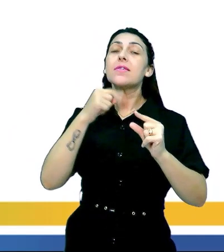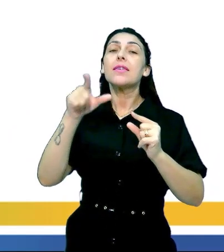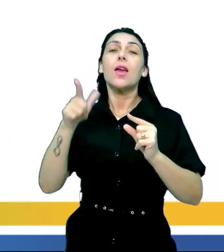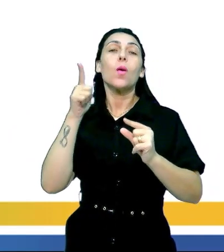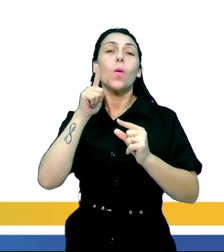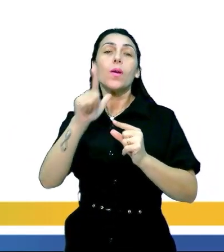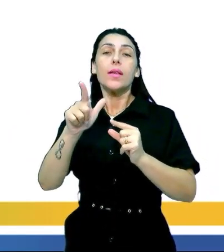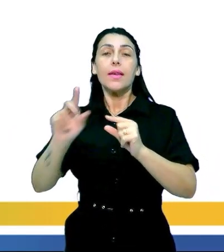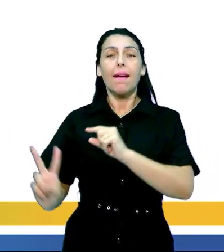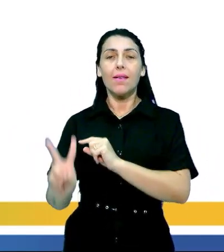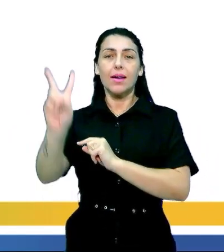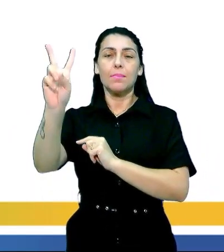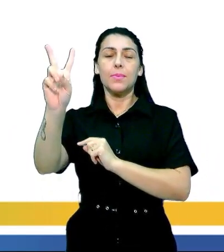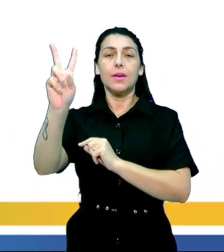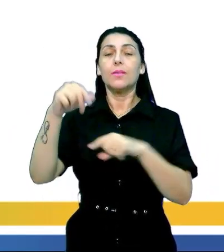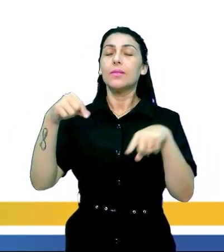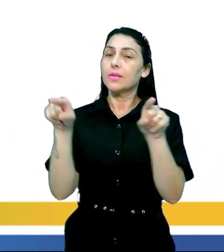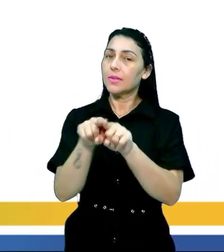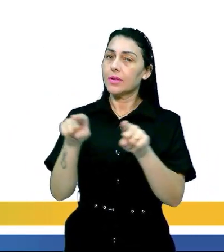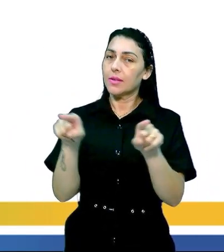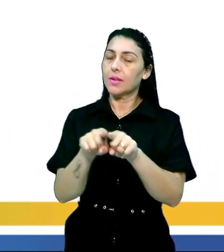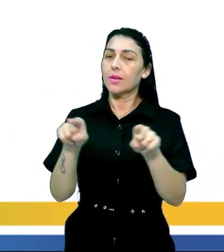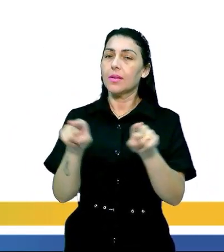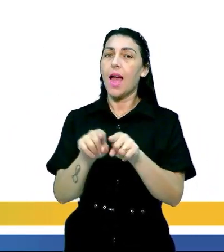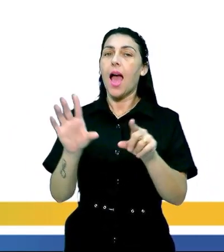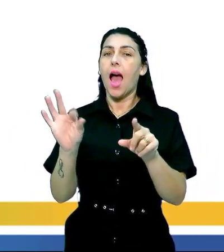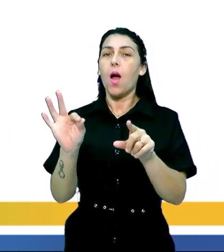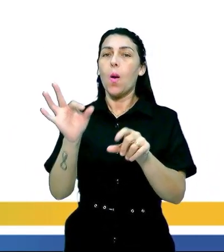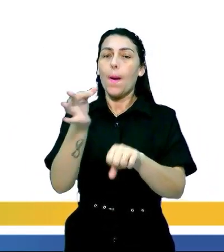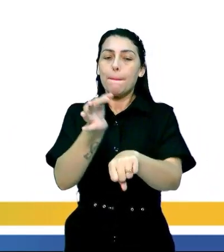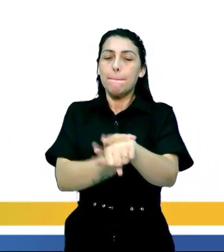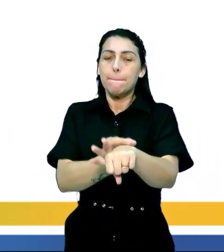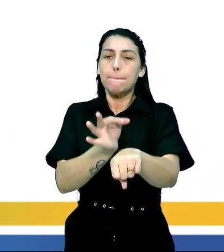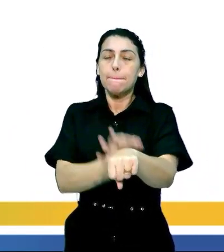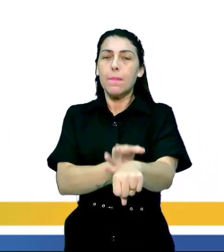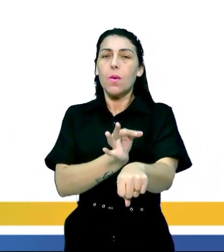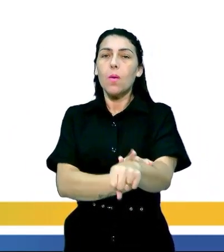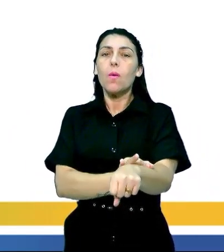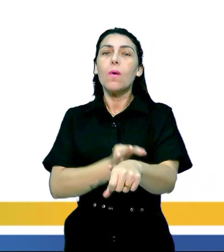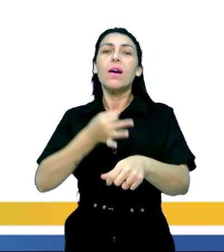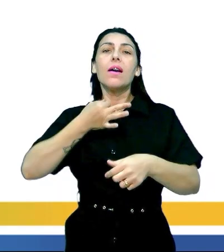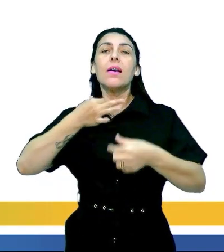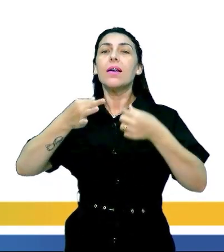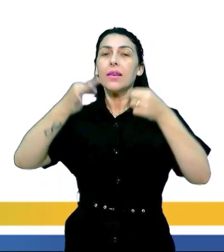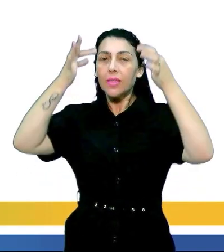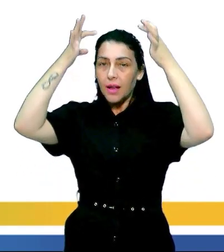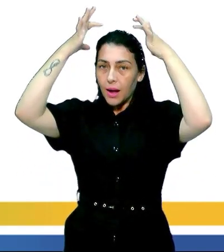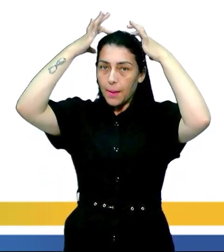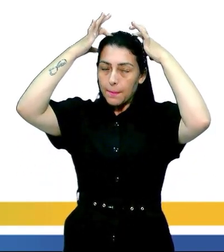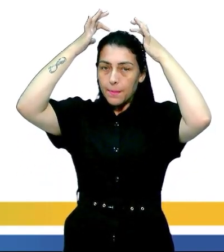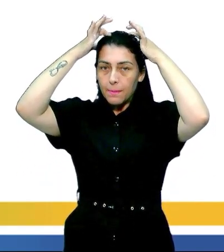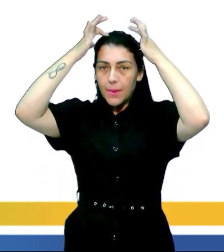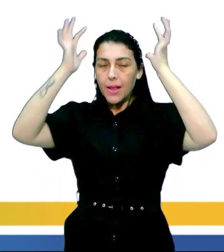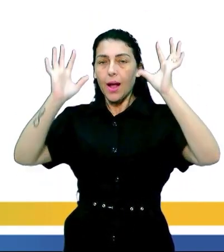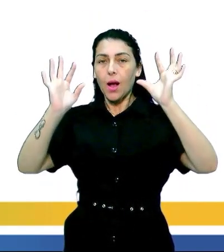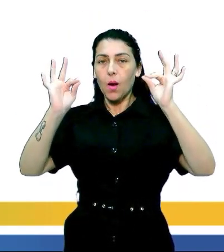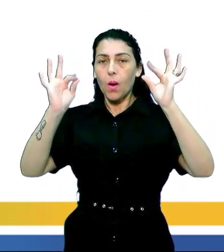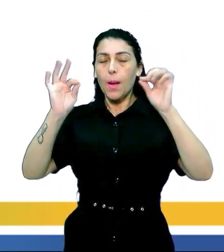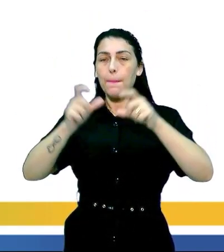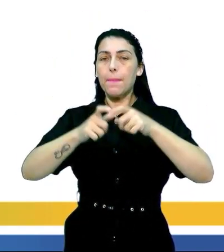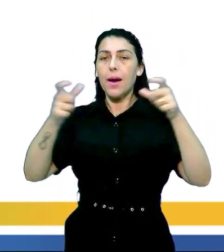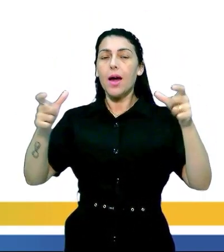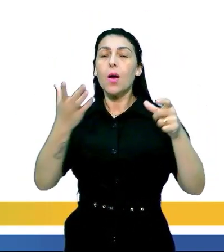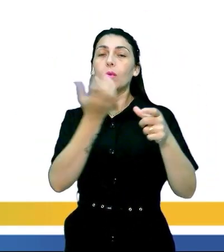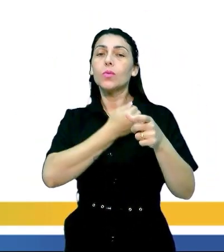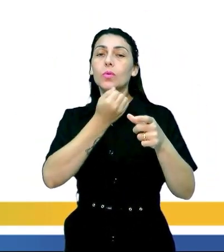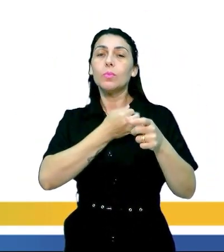campeão tá e eles também fixam algumas moedas né presa esses lenços na cabeça né e aí quanto maior o